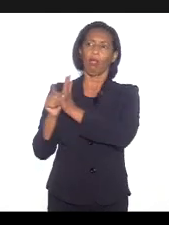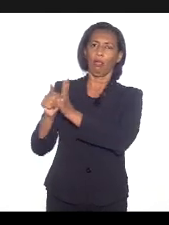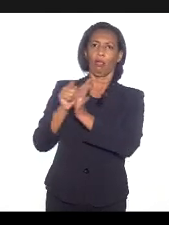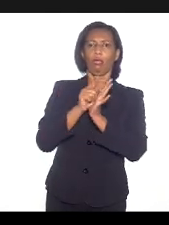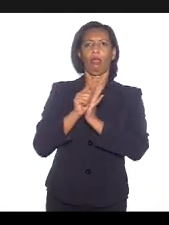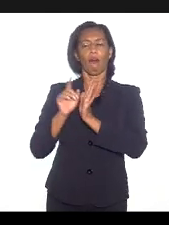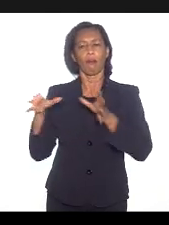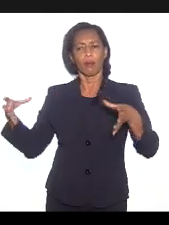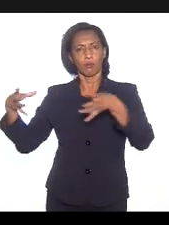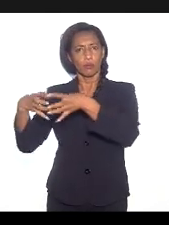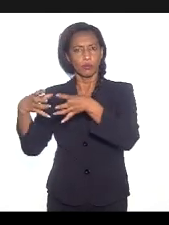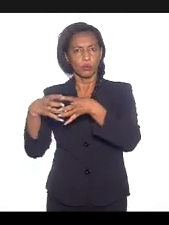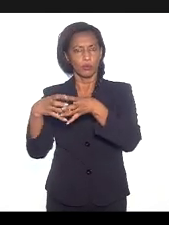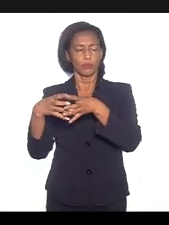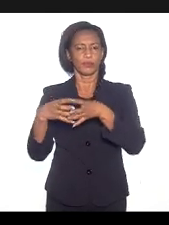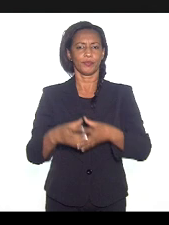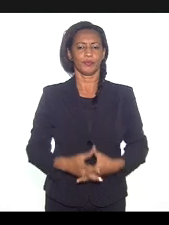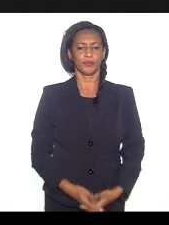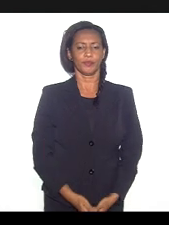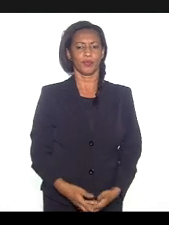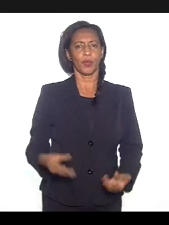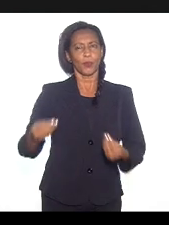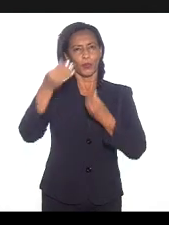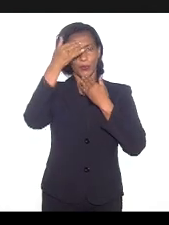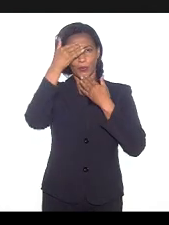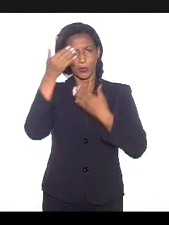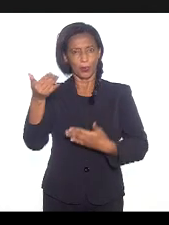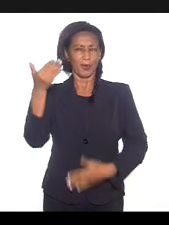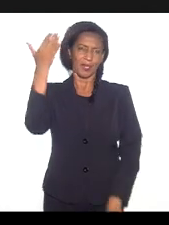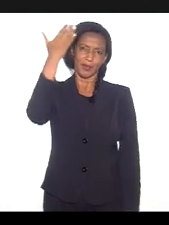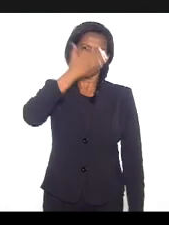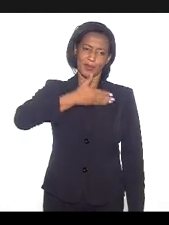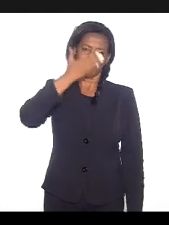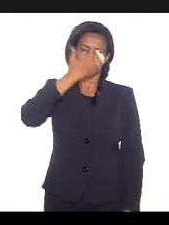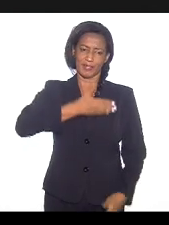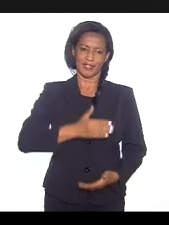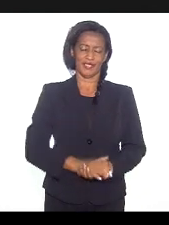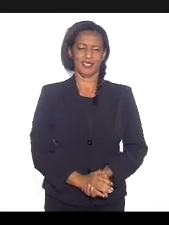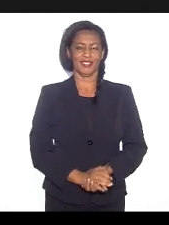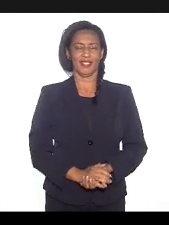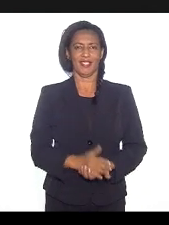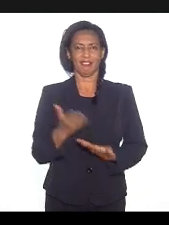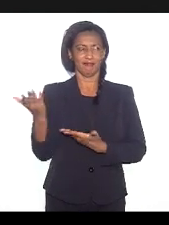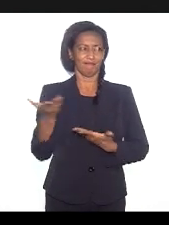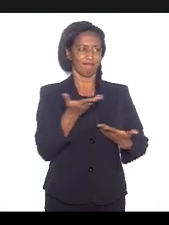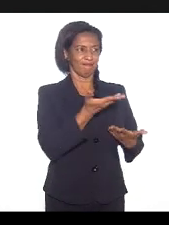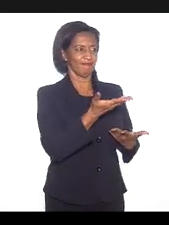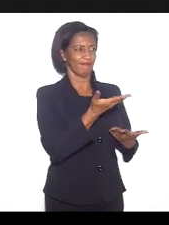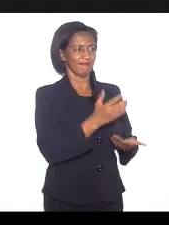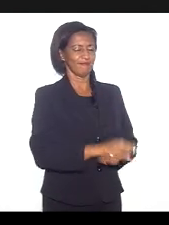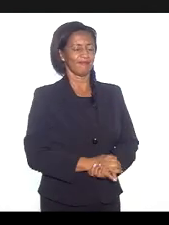pelos integrantes desta comissão. Muito obrigada pela sua presença, a palavra é sua.